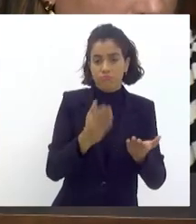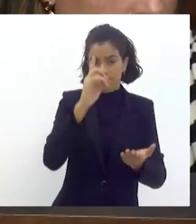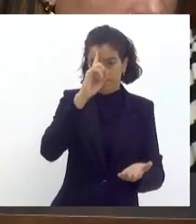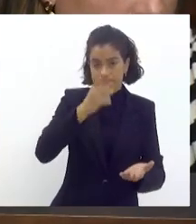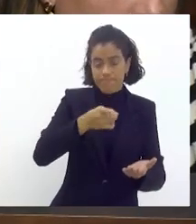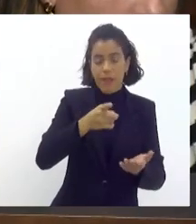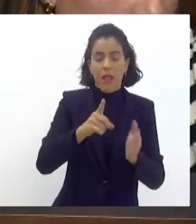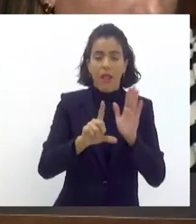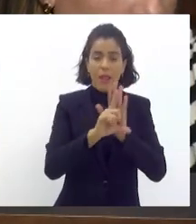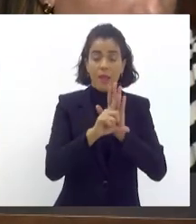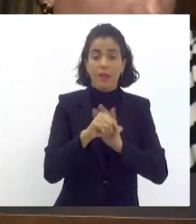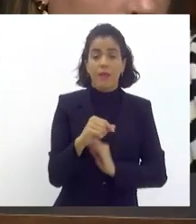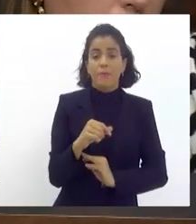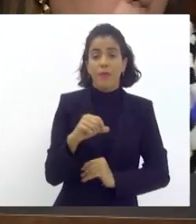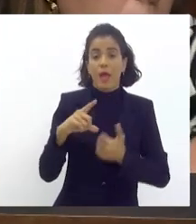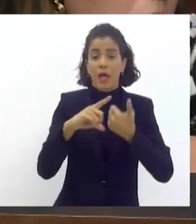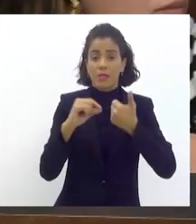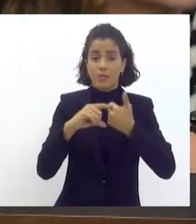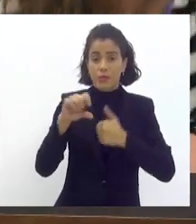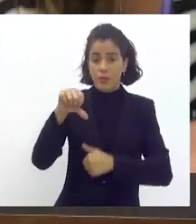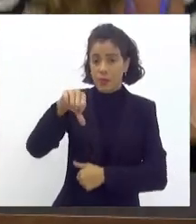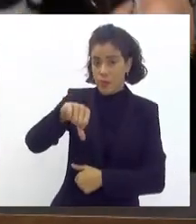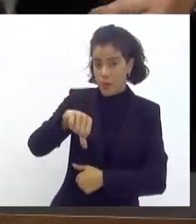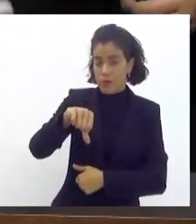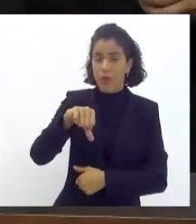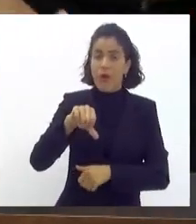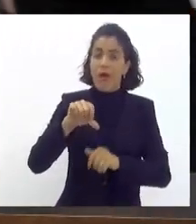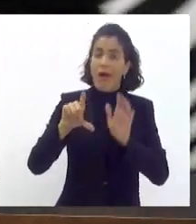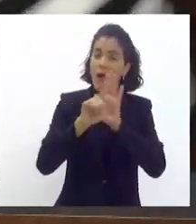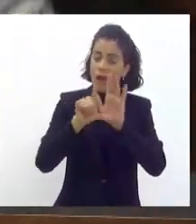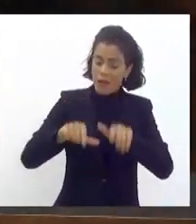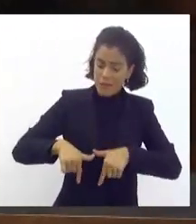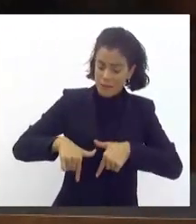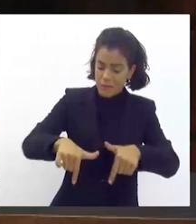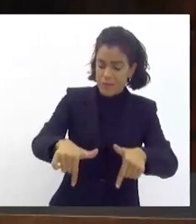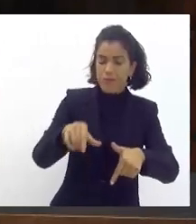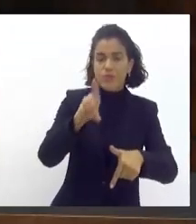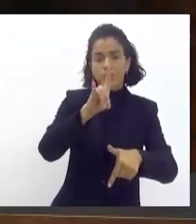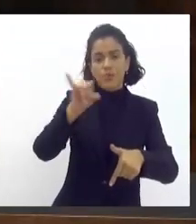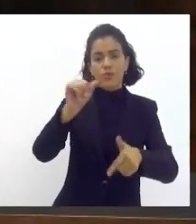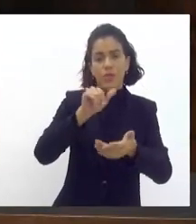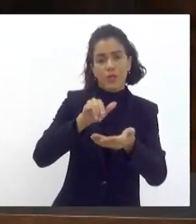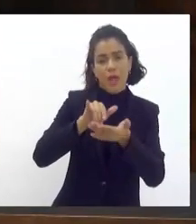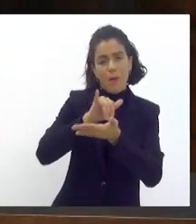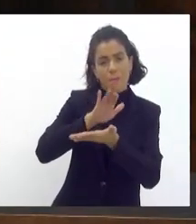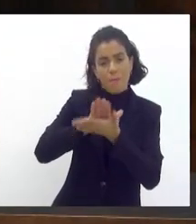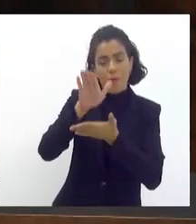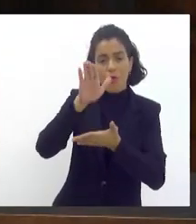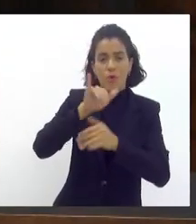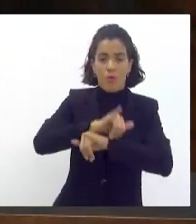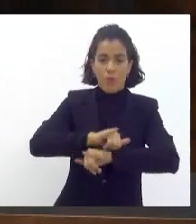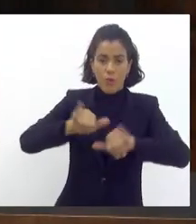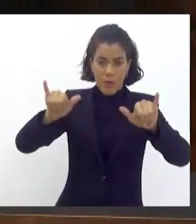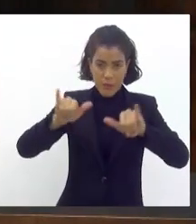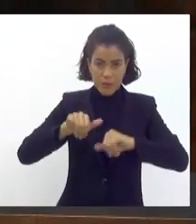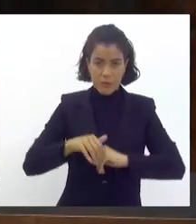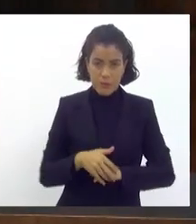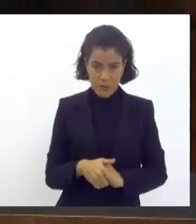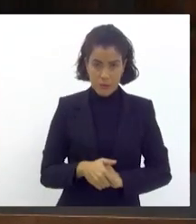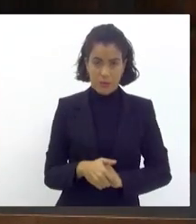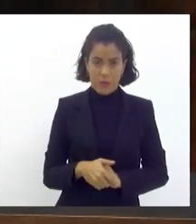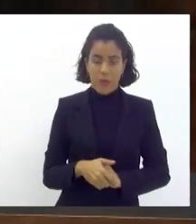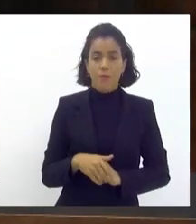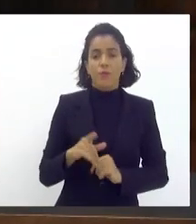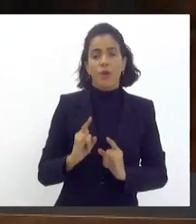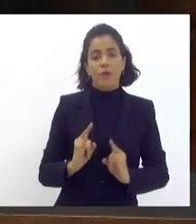Artigo 9º. Esta lei entrará em vigor na data de sua publicação. Plenário do edifício Lúcio